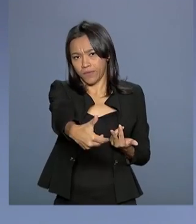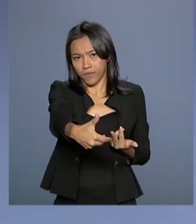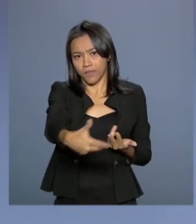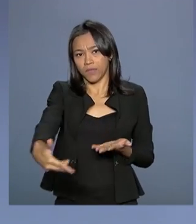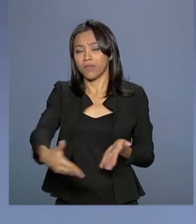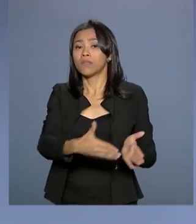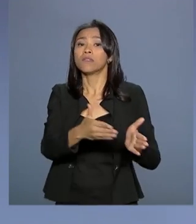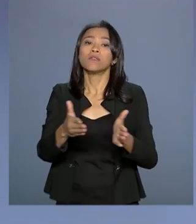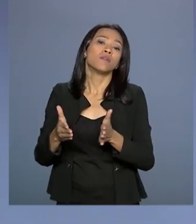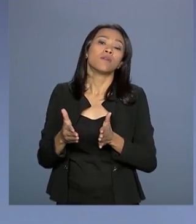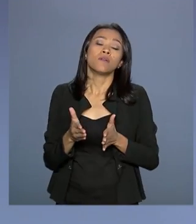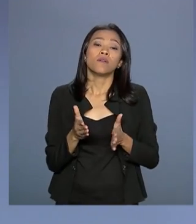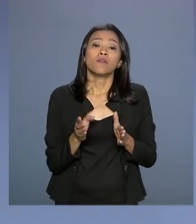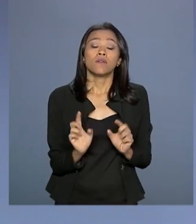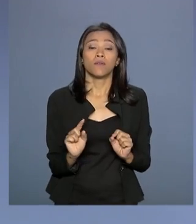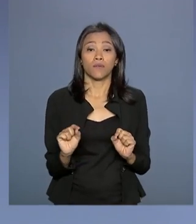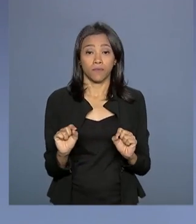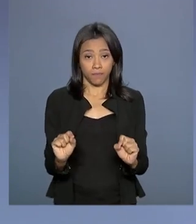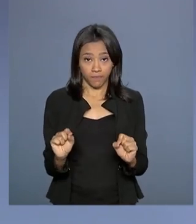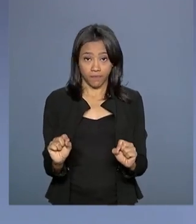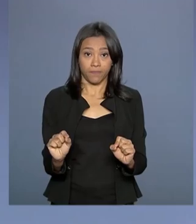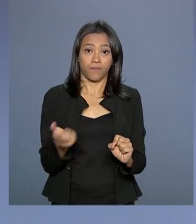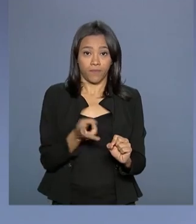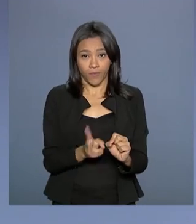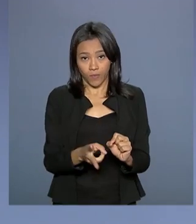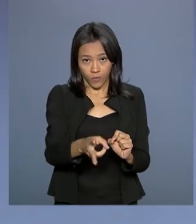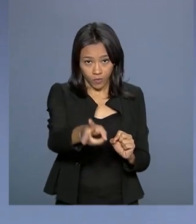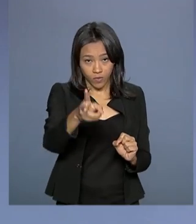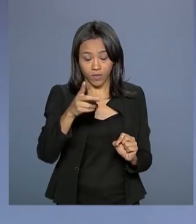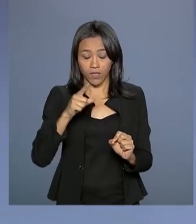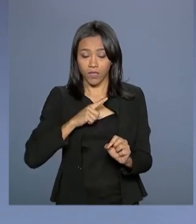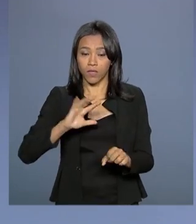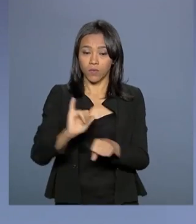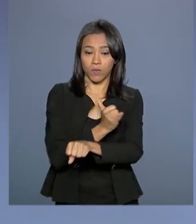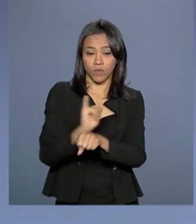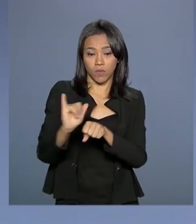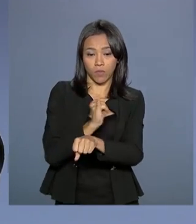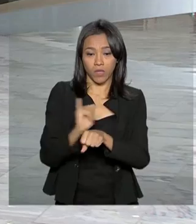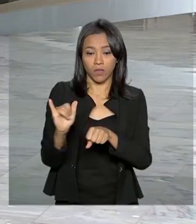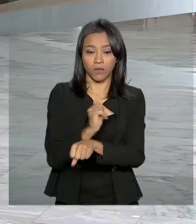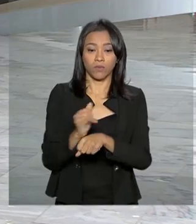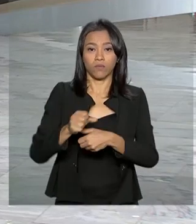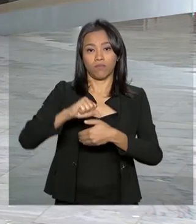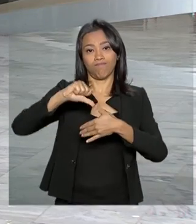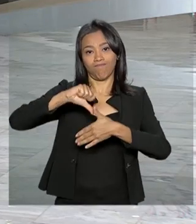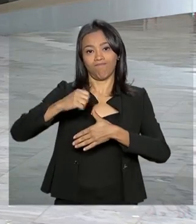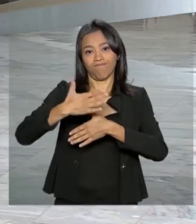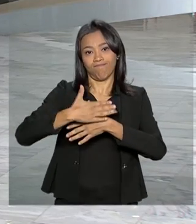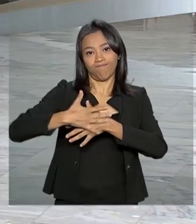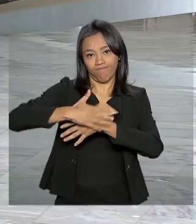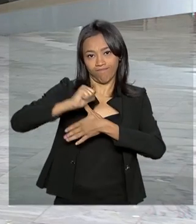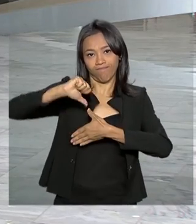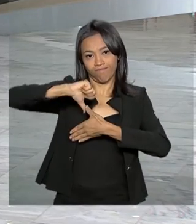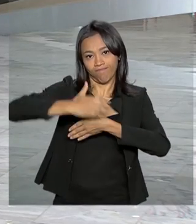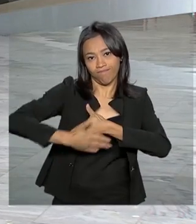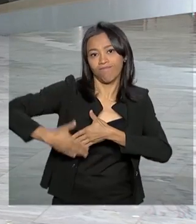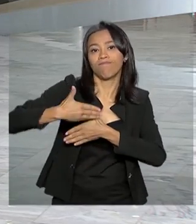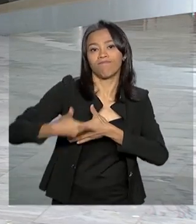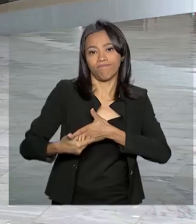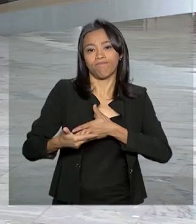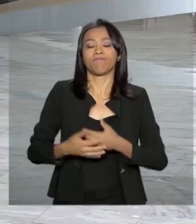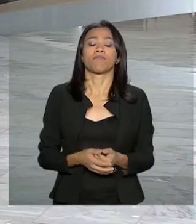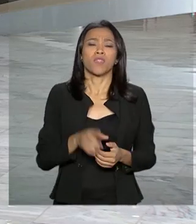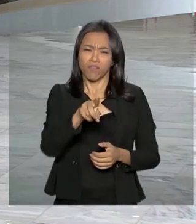E você vai poder